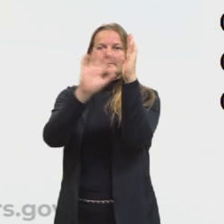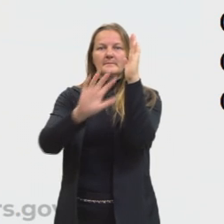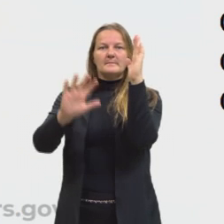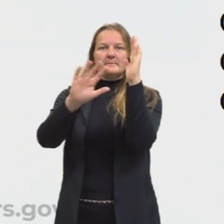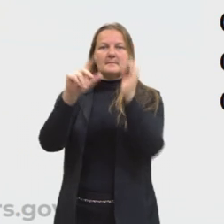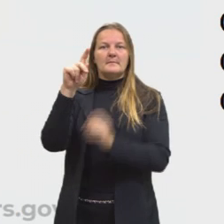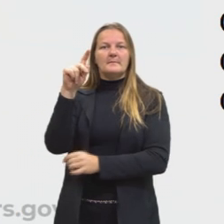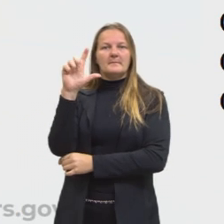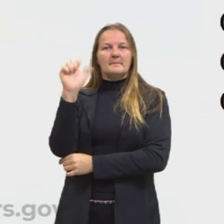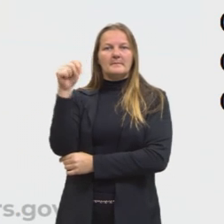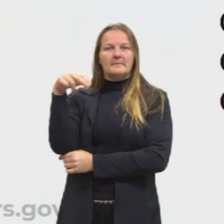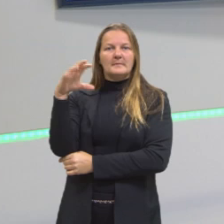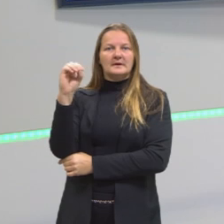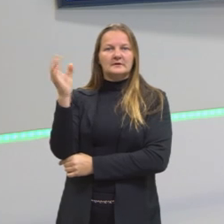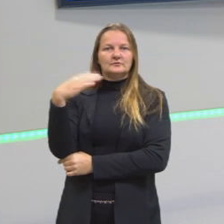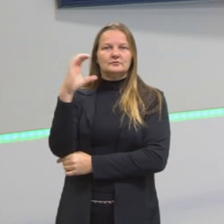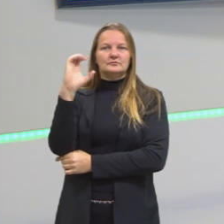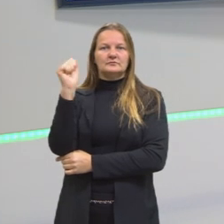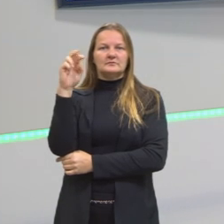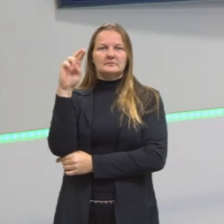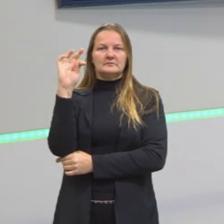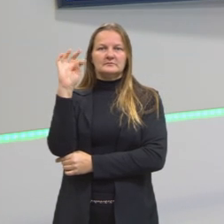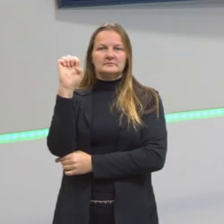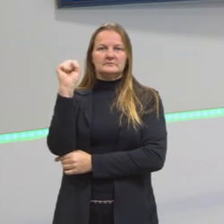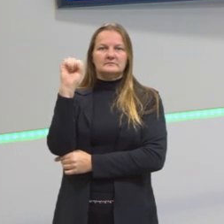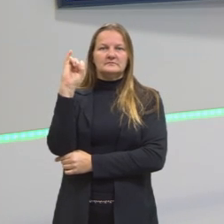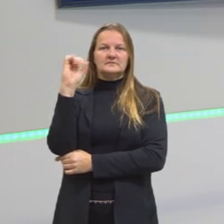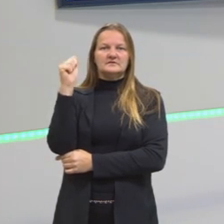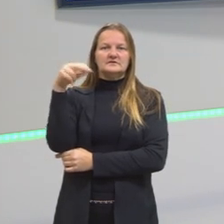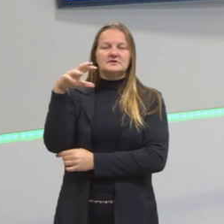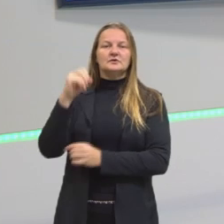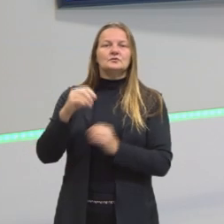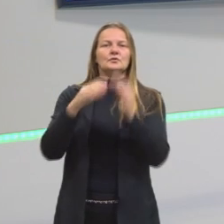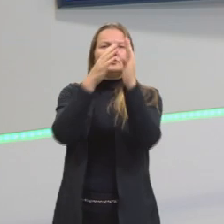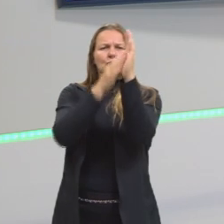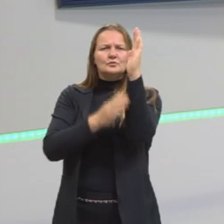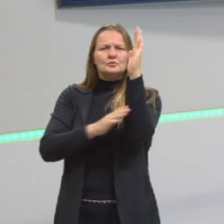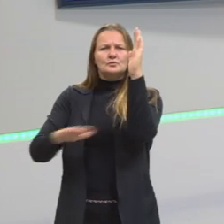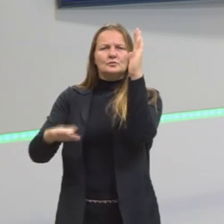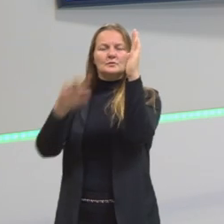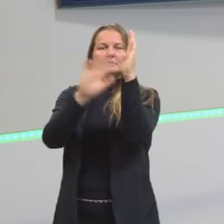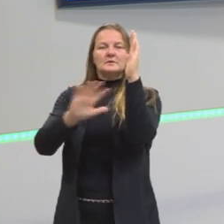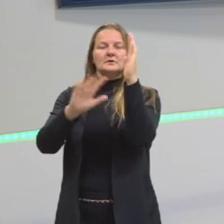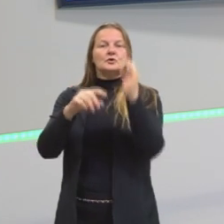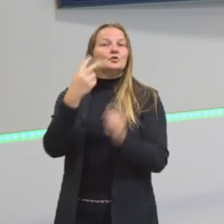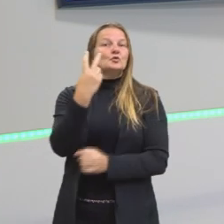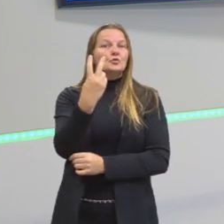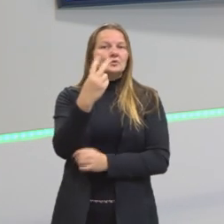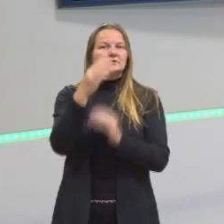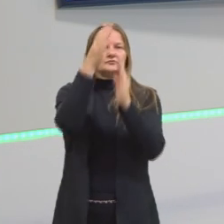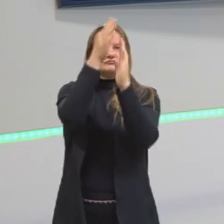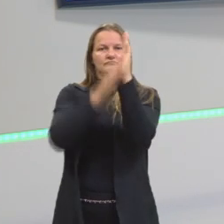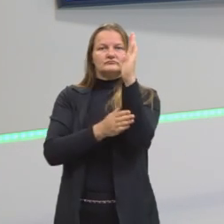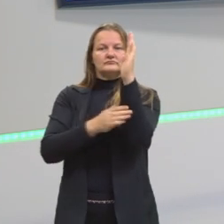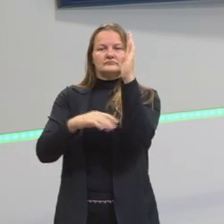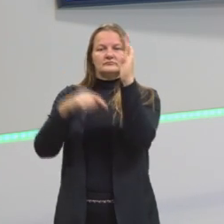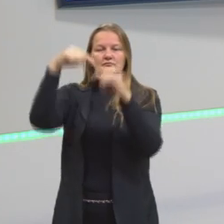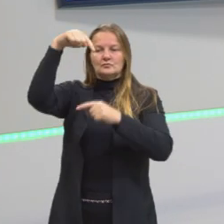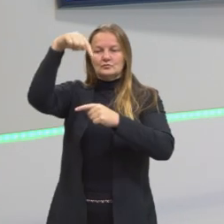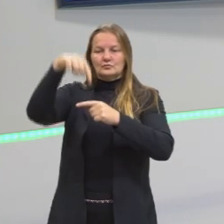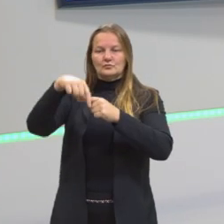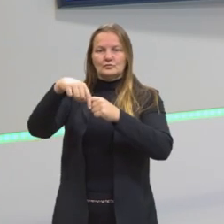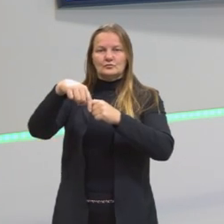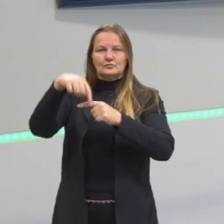Então o que é um plano cartesiano? O plano é formado por duas retas perpendiculares entre si,